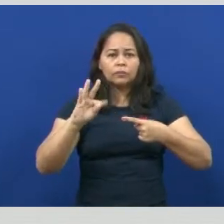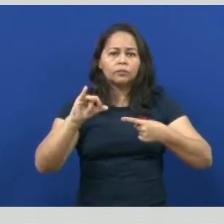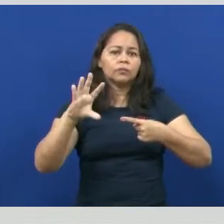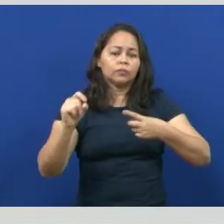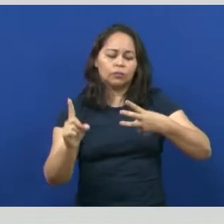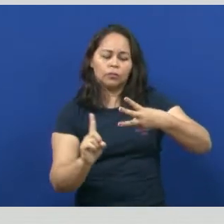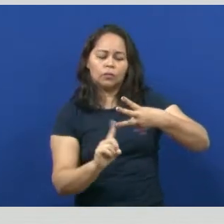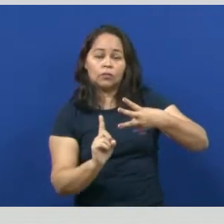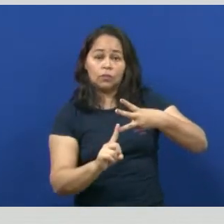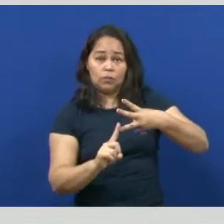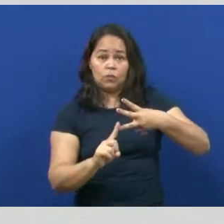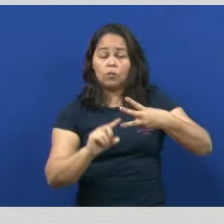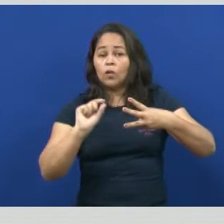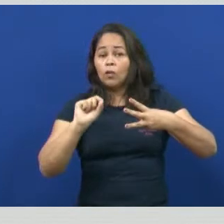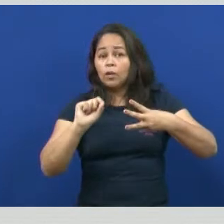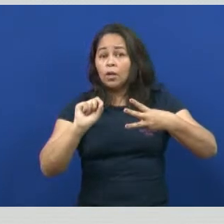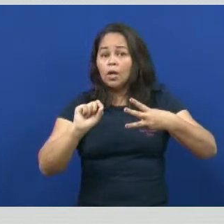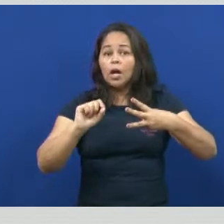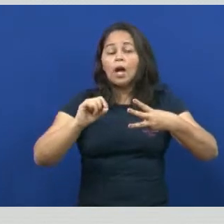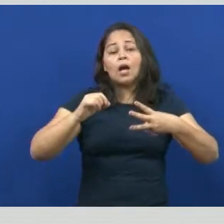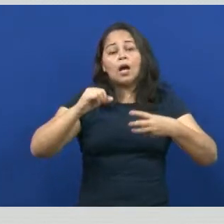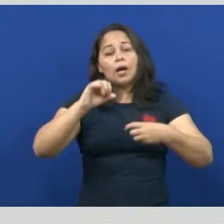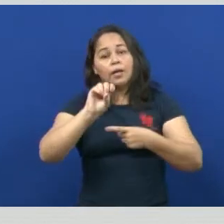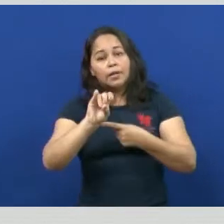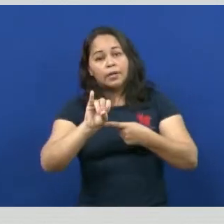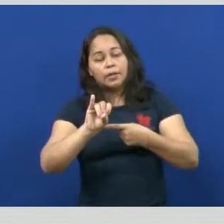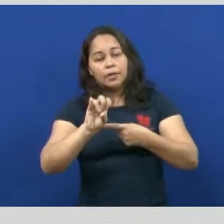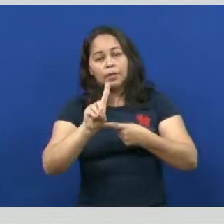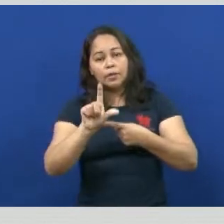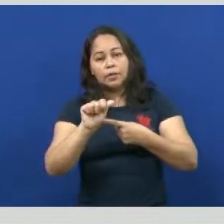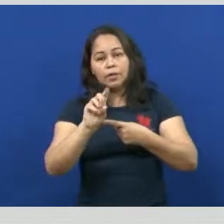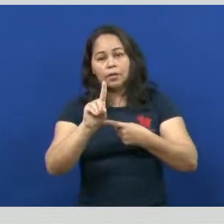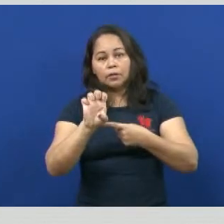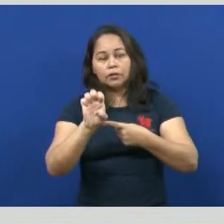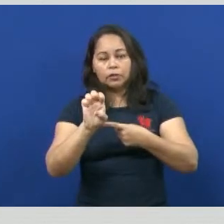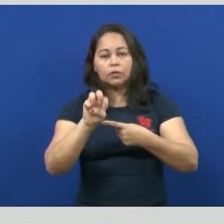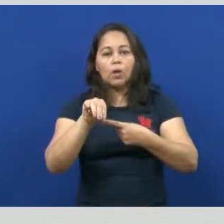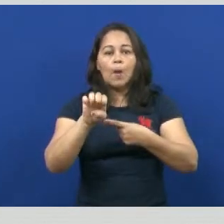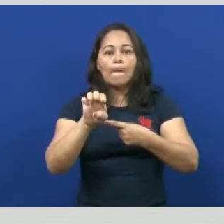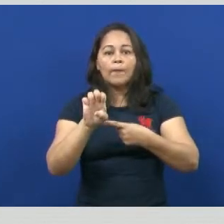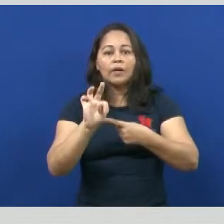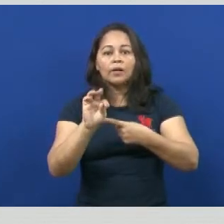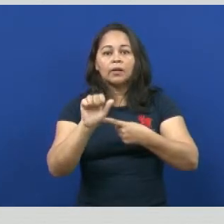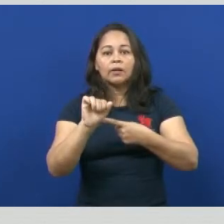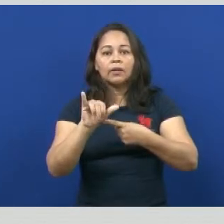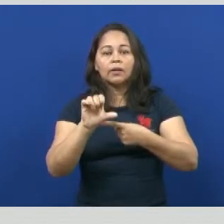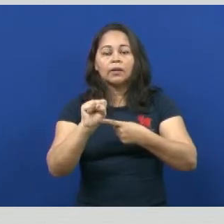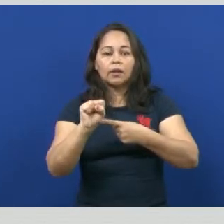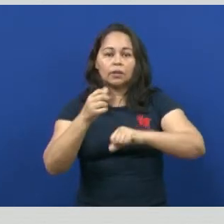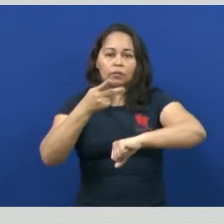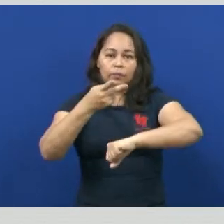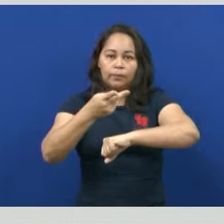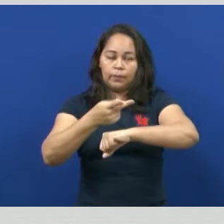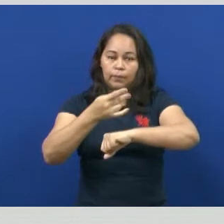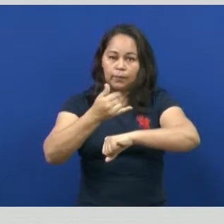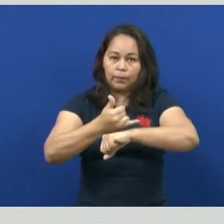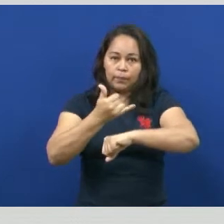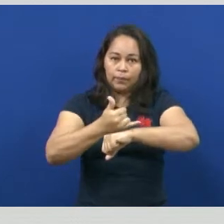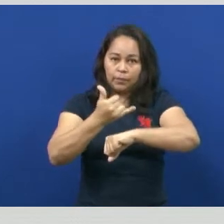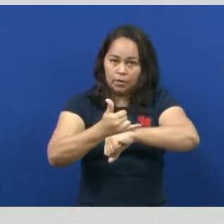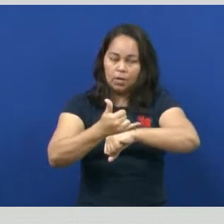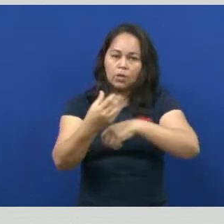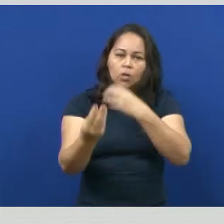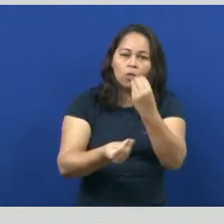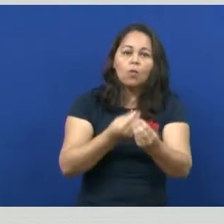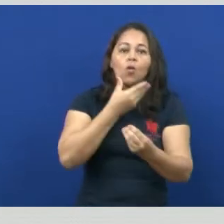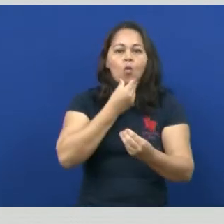metais. A idade dos metais, ela antecede, de fato, essa civilização, né? Que a gente conhece, porque o homem, ele começa a